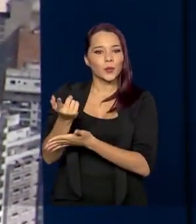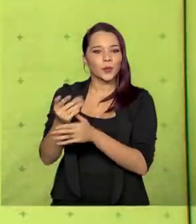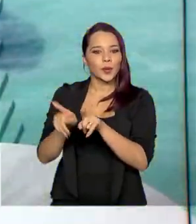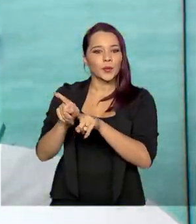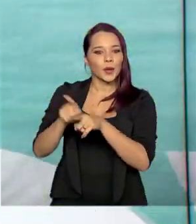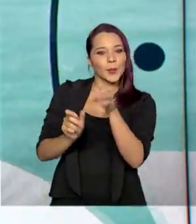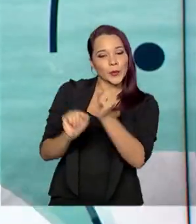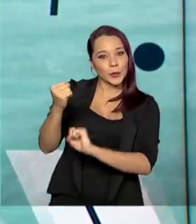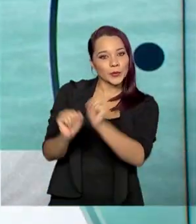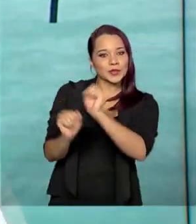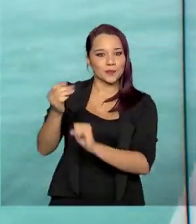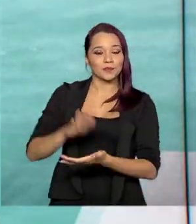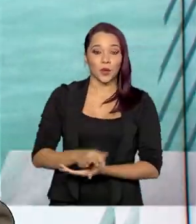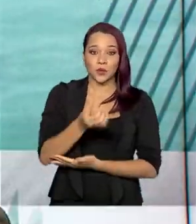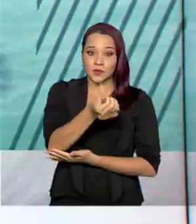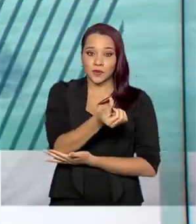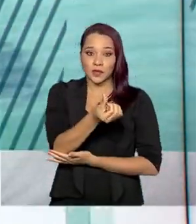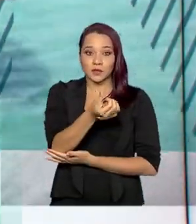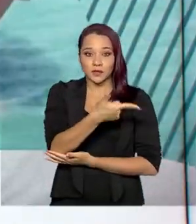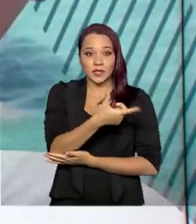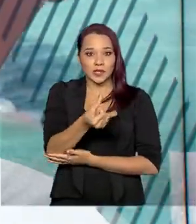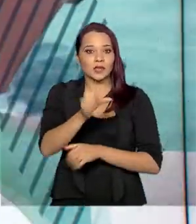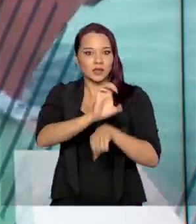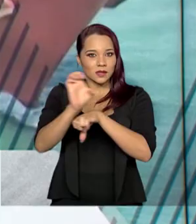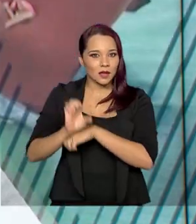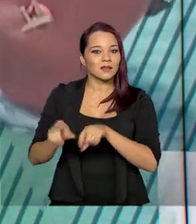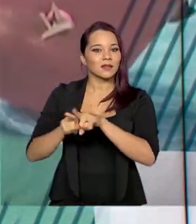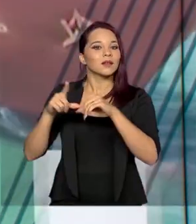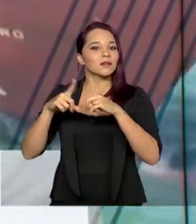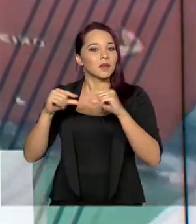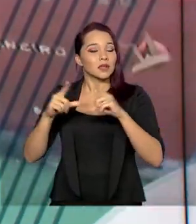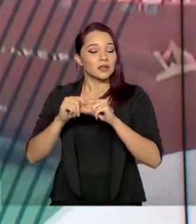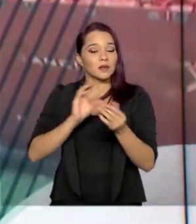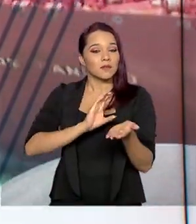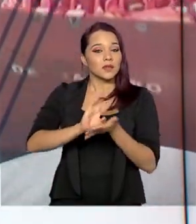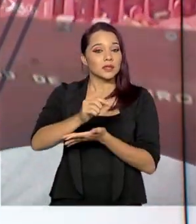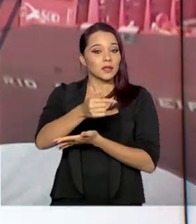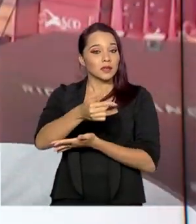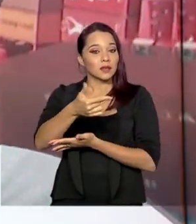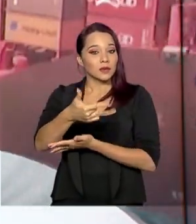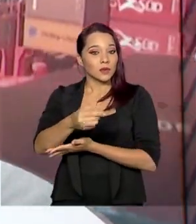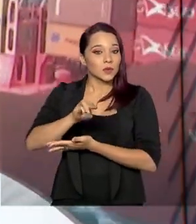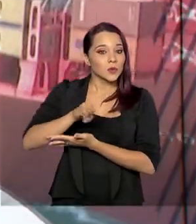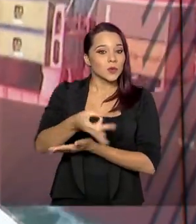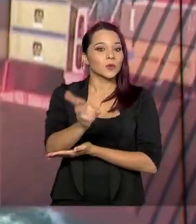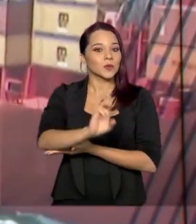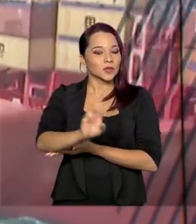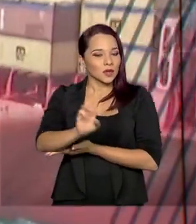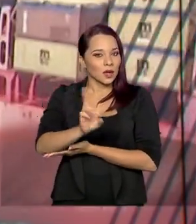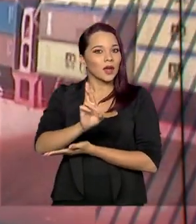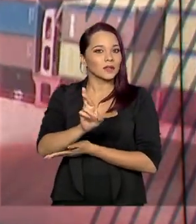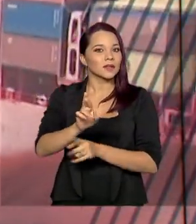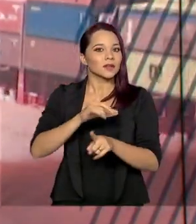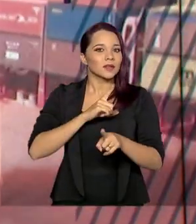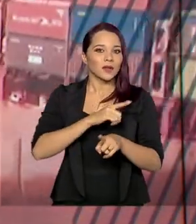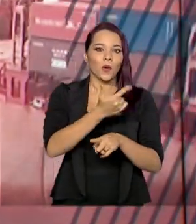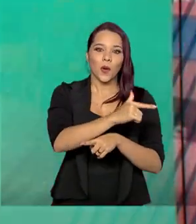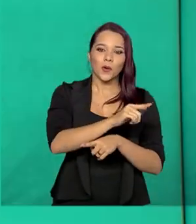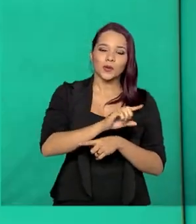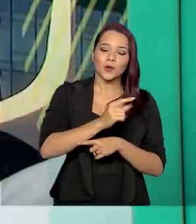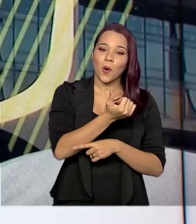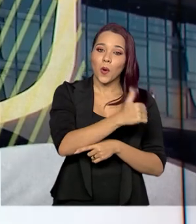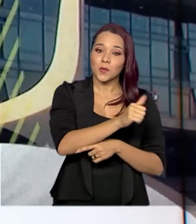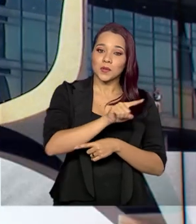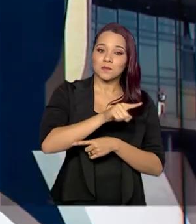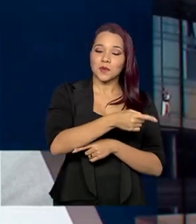Os 26 estados e também o Distrito Federal vão receber mais de R 72 milhões, contemplando 11 mil pequenos